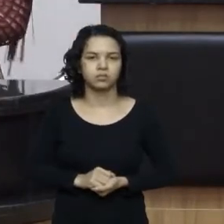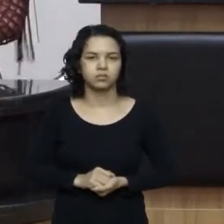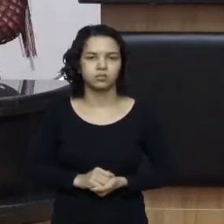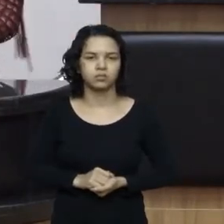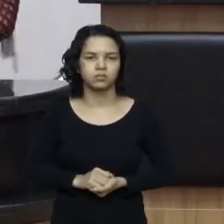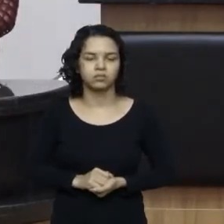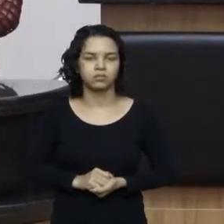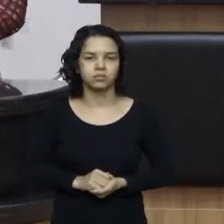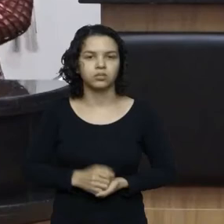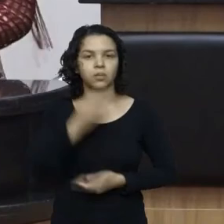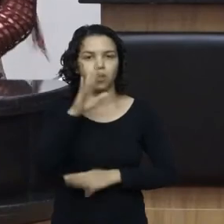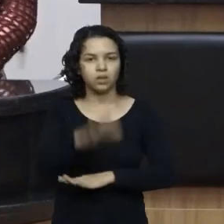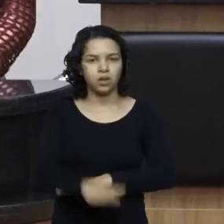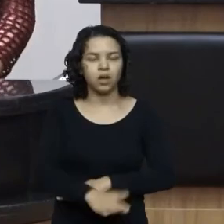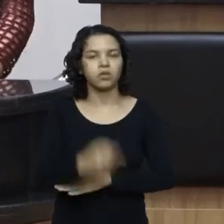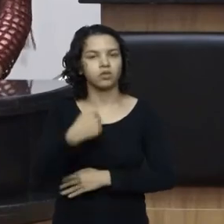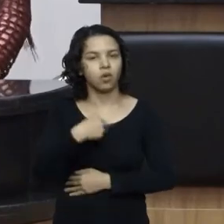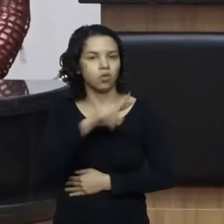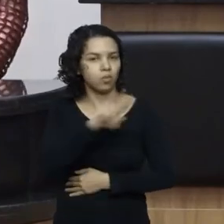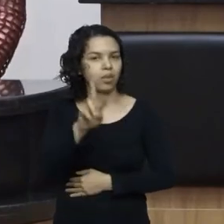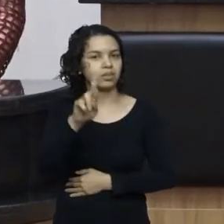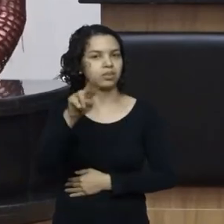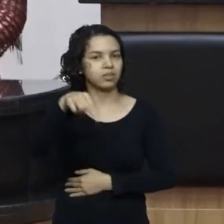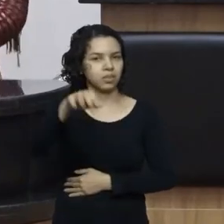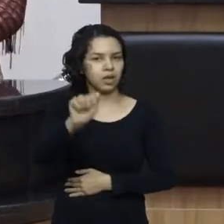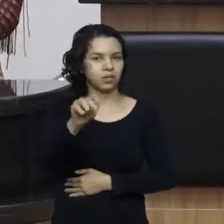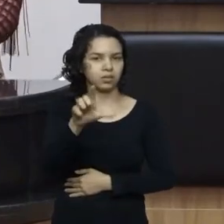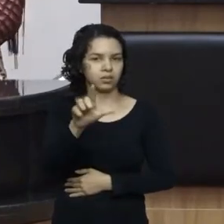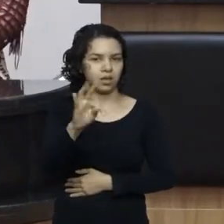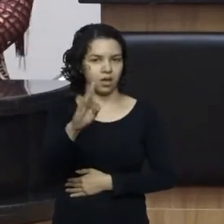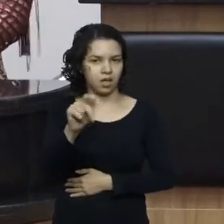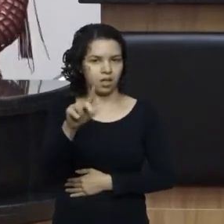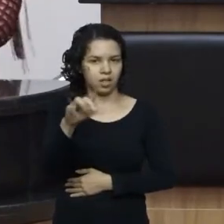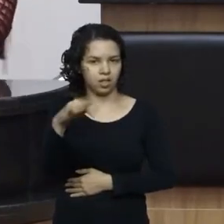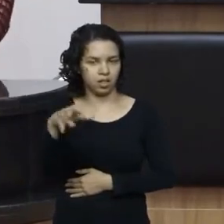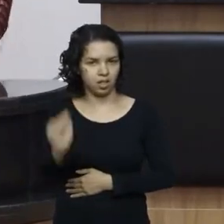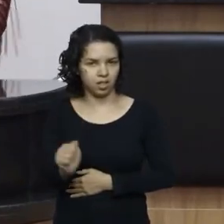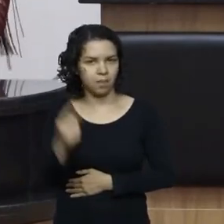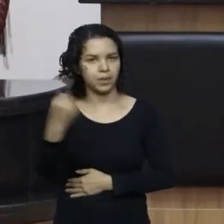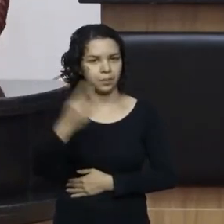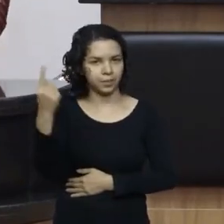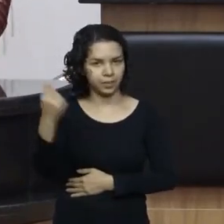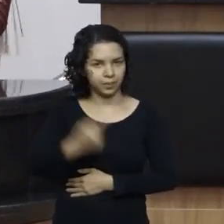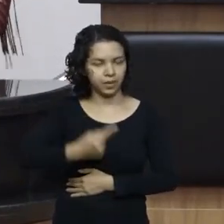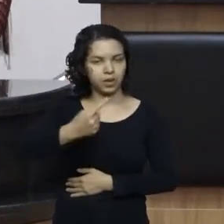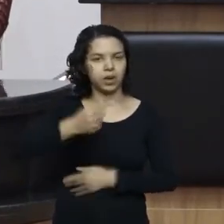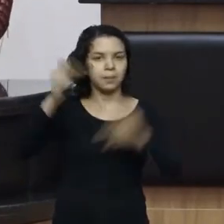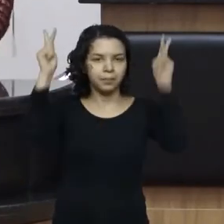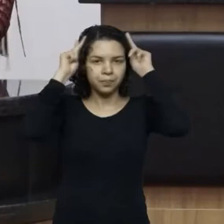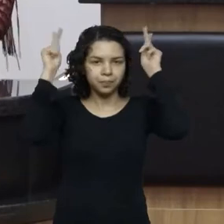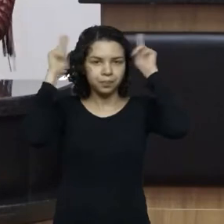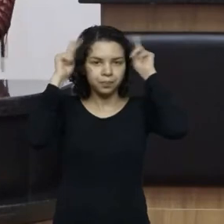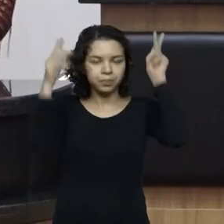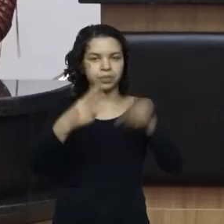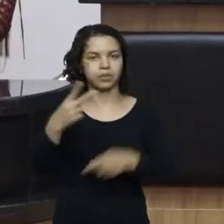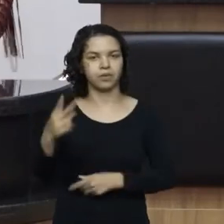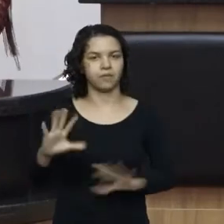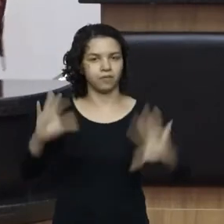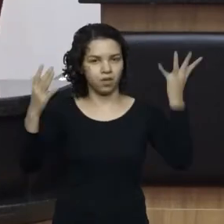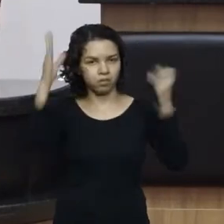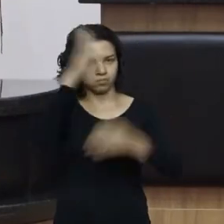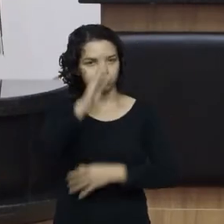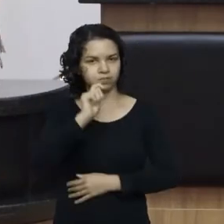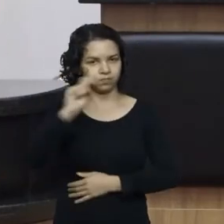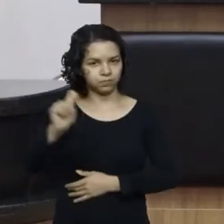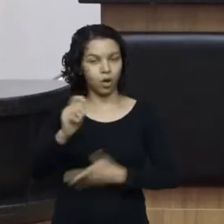Boa tarde. Eu me chamo Natália Reine, que sou a primeira princesa da 32ª Festa Nacional do Pinhão. E gostaria de